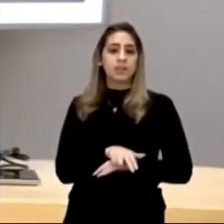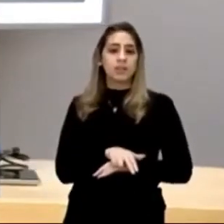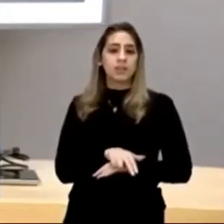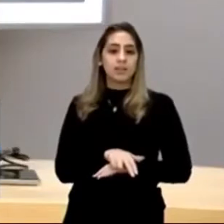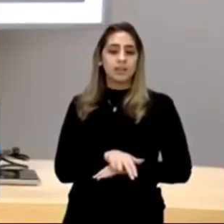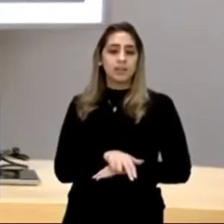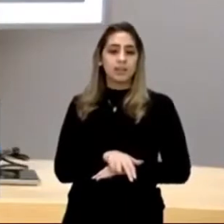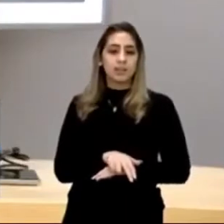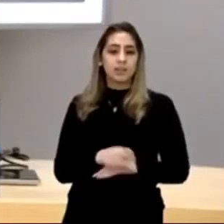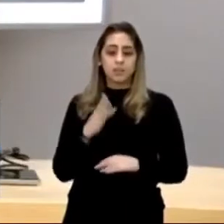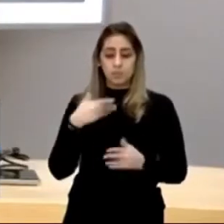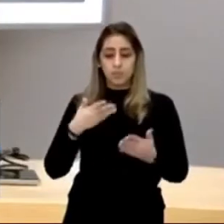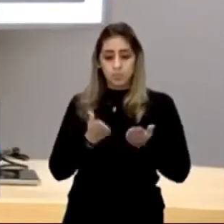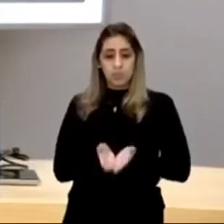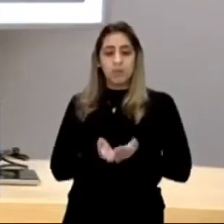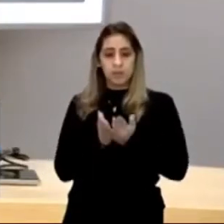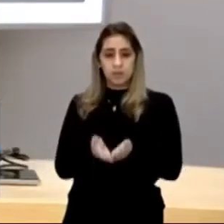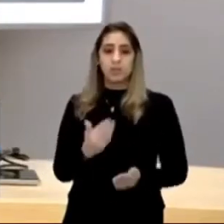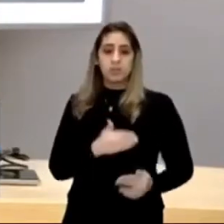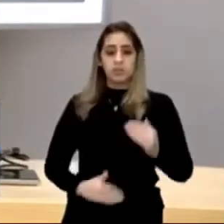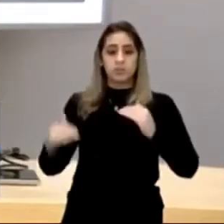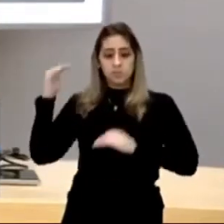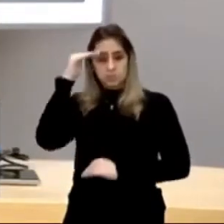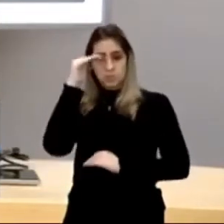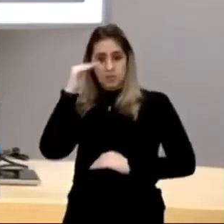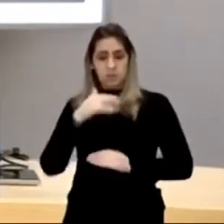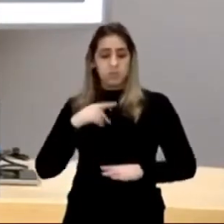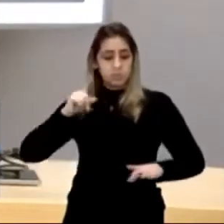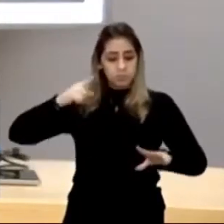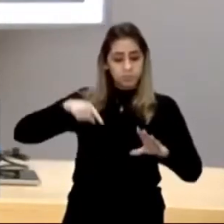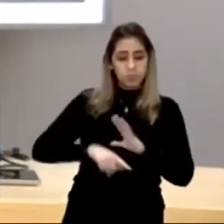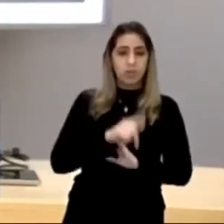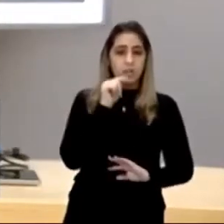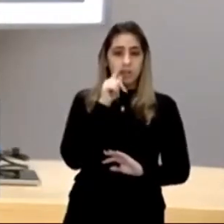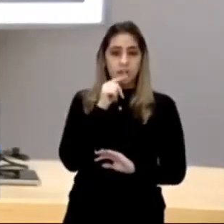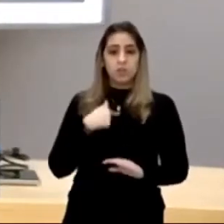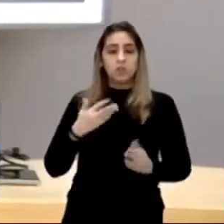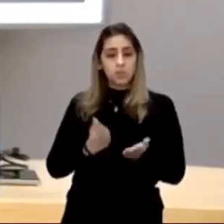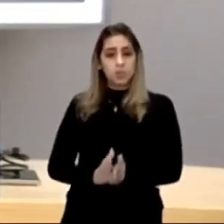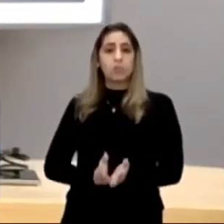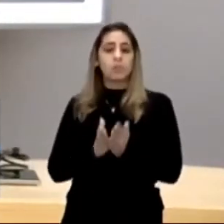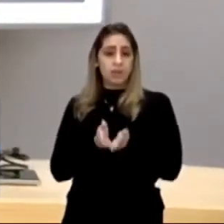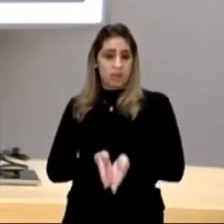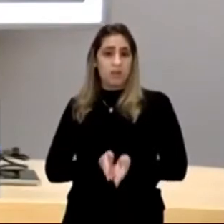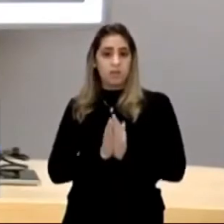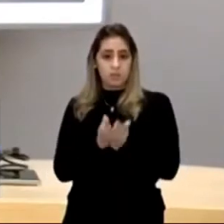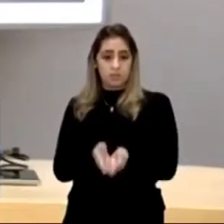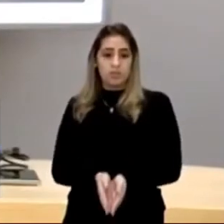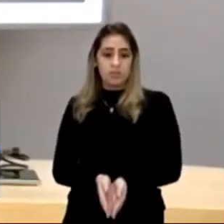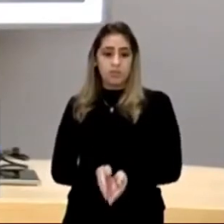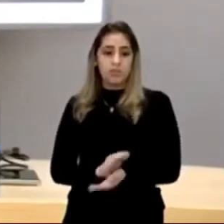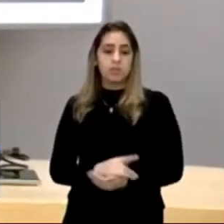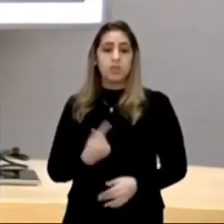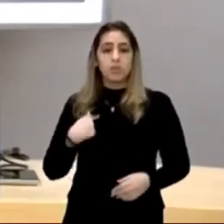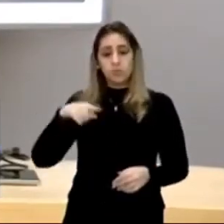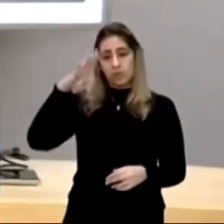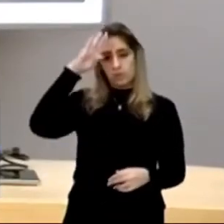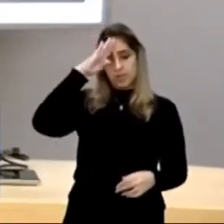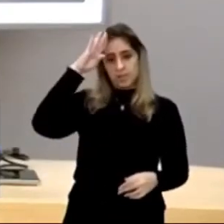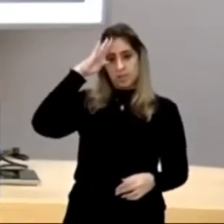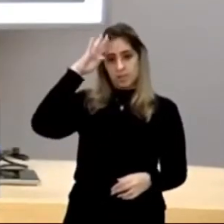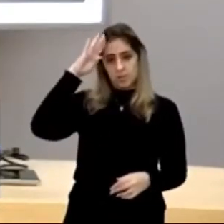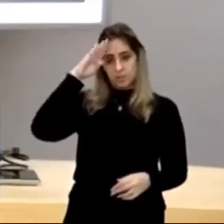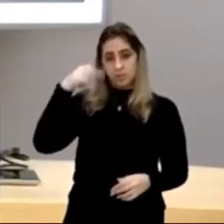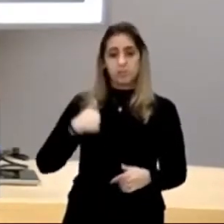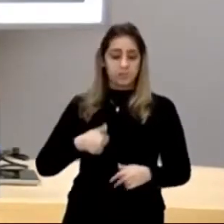entrando no barco, subindo ao barco, subindo a bordo, subindo a bordo, do barco, da nau, do capitão, e o